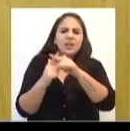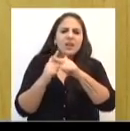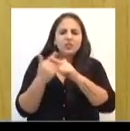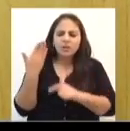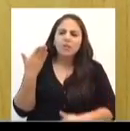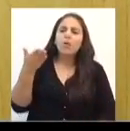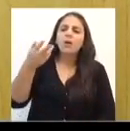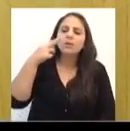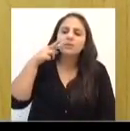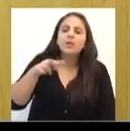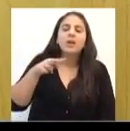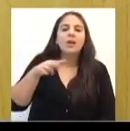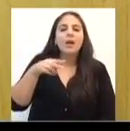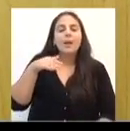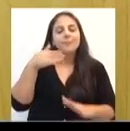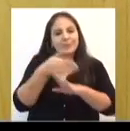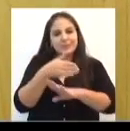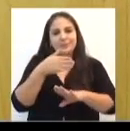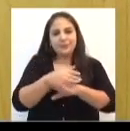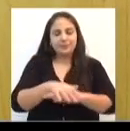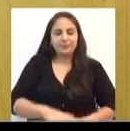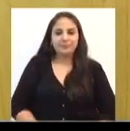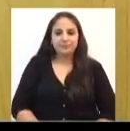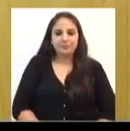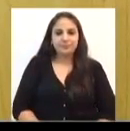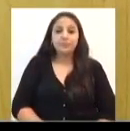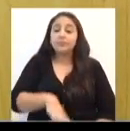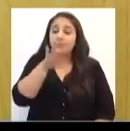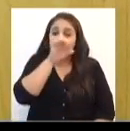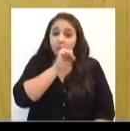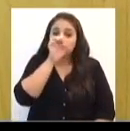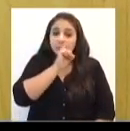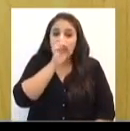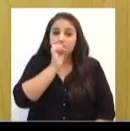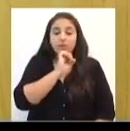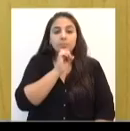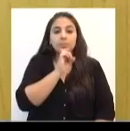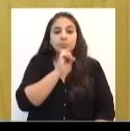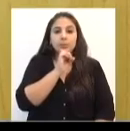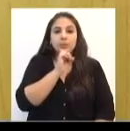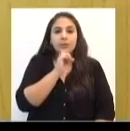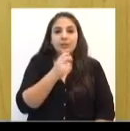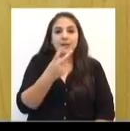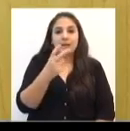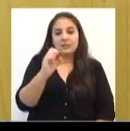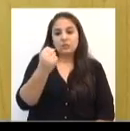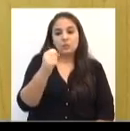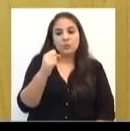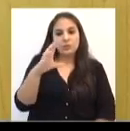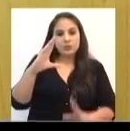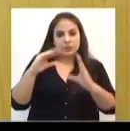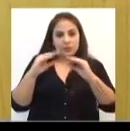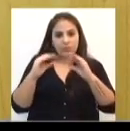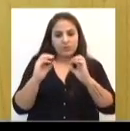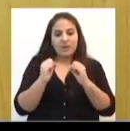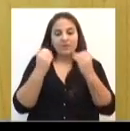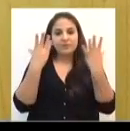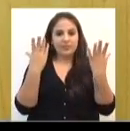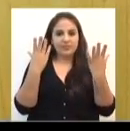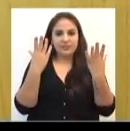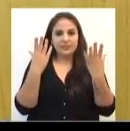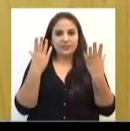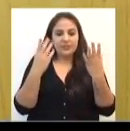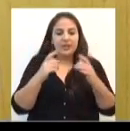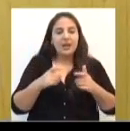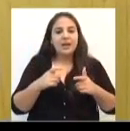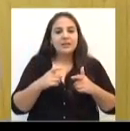você poderá participar. E no sábado, então, às vinte horas, é a celebração da